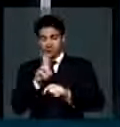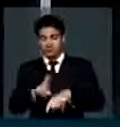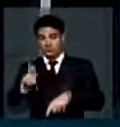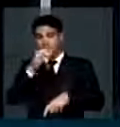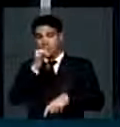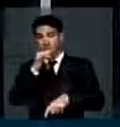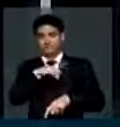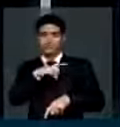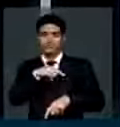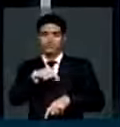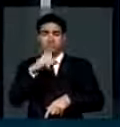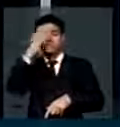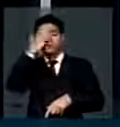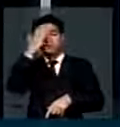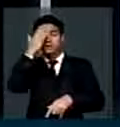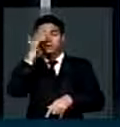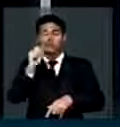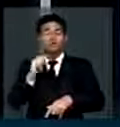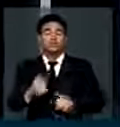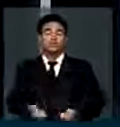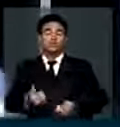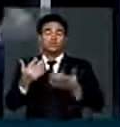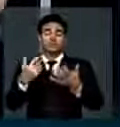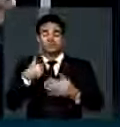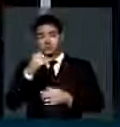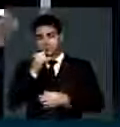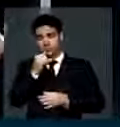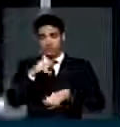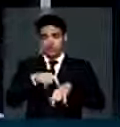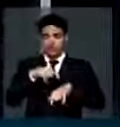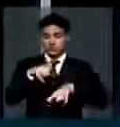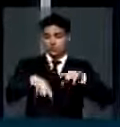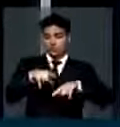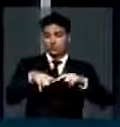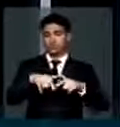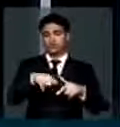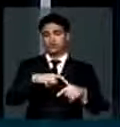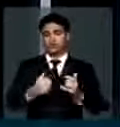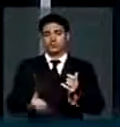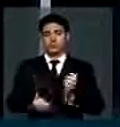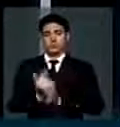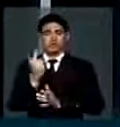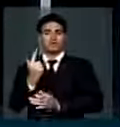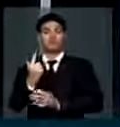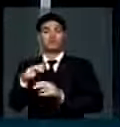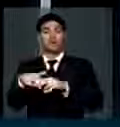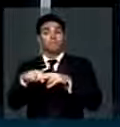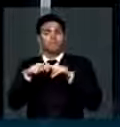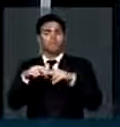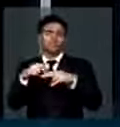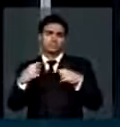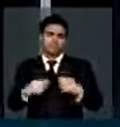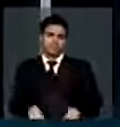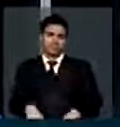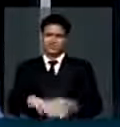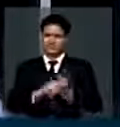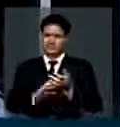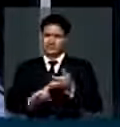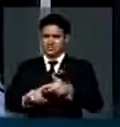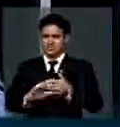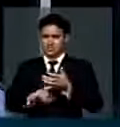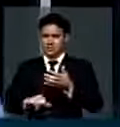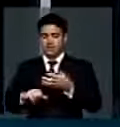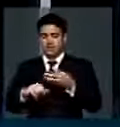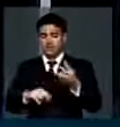está previsto, para ele saber o quanto ele vai gastar de energia elétrica naquele produto que ele está comprando. Então, entendo que temos que derrubar todos os três